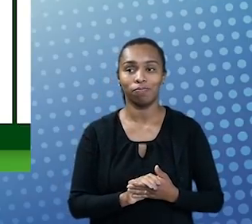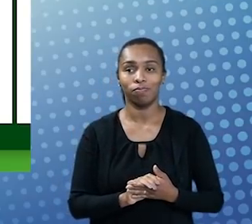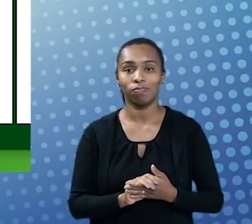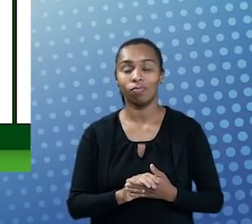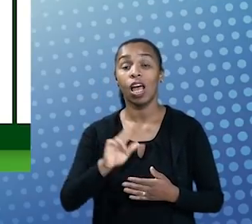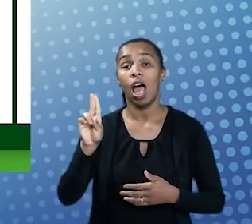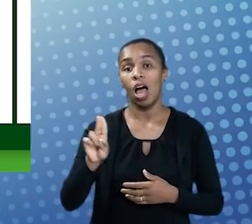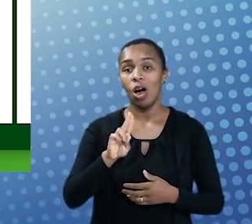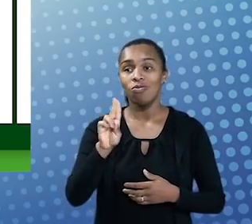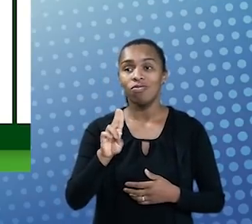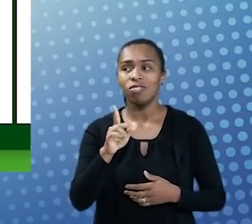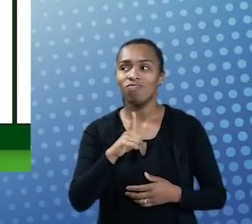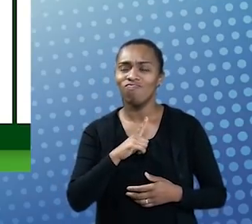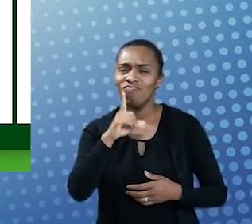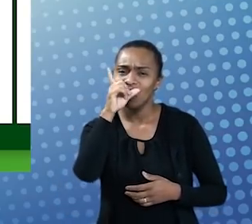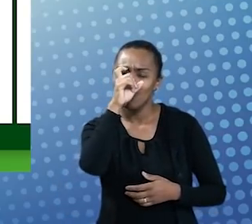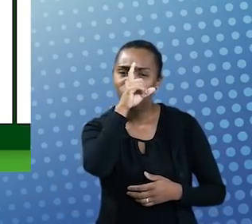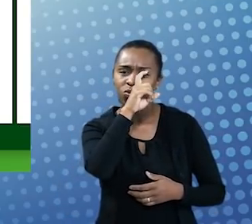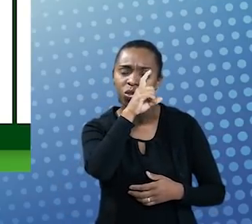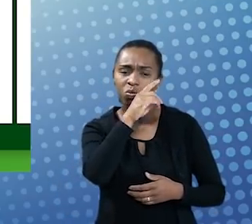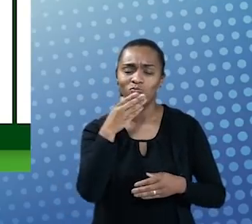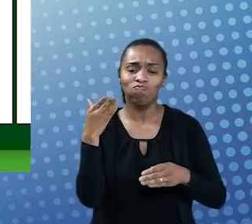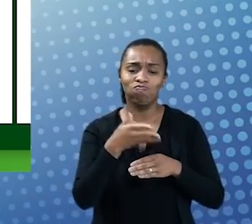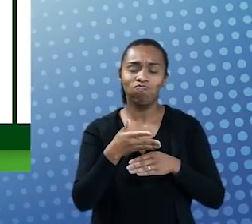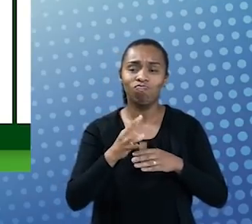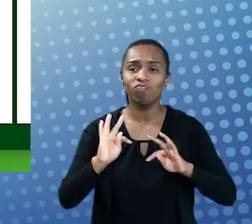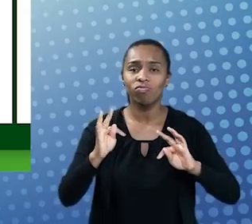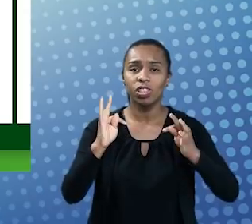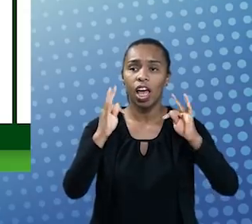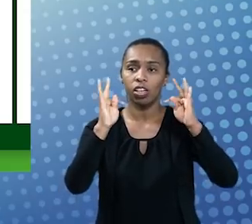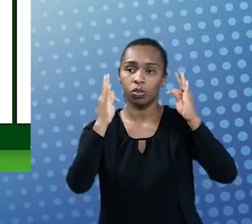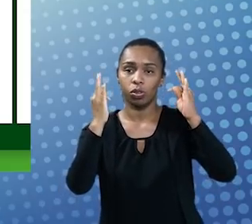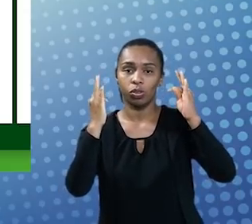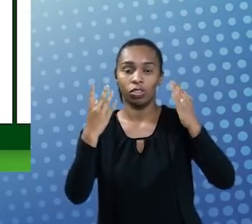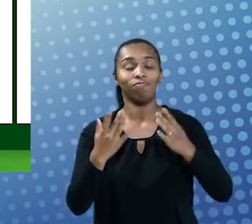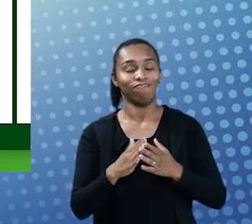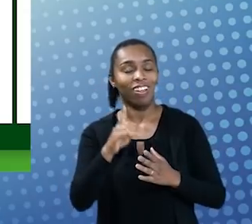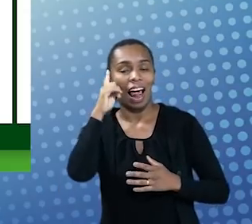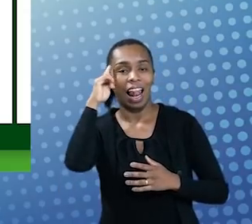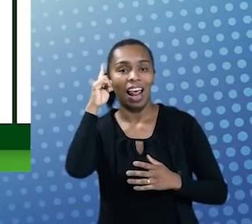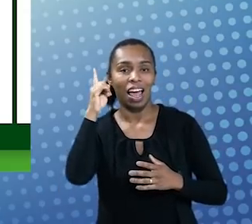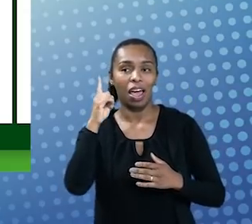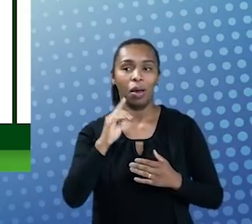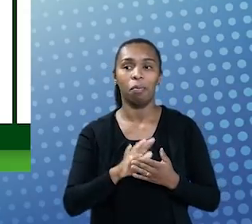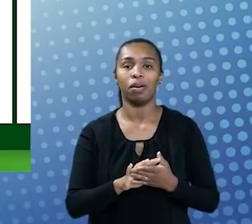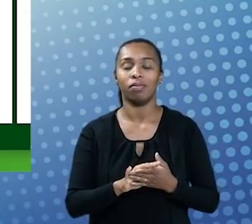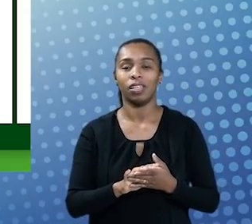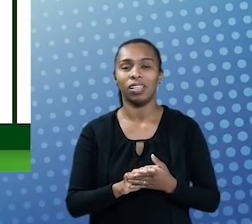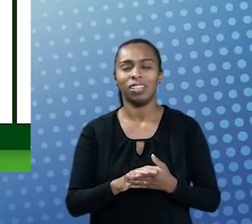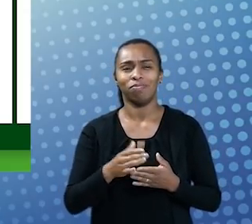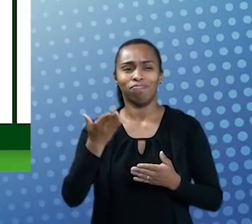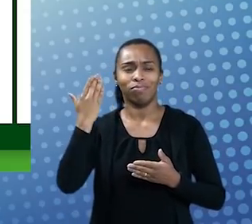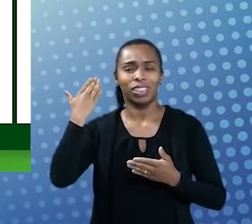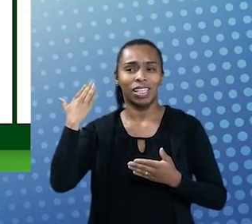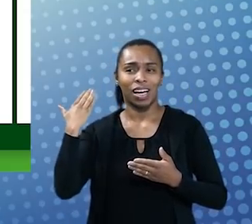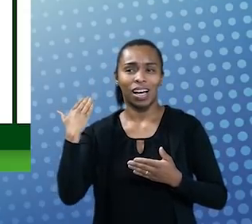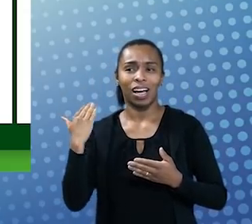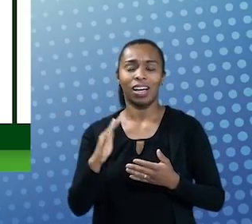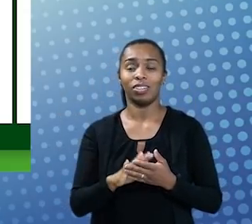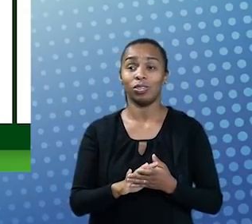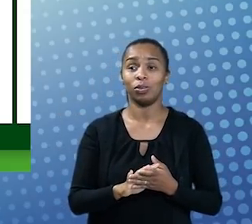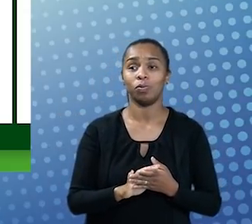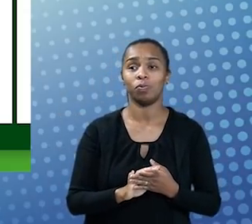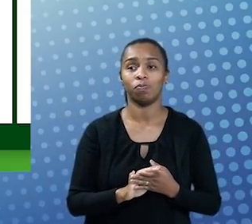daquela universidade que tinha uma dificuldade para ter acesso a tecnologias proprietárias, lembro muito bem dos codecs, a era dos codecs, muito